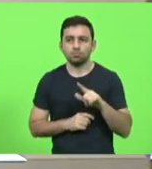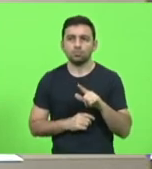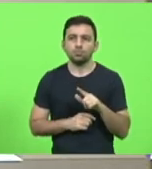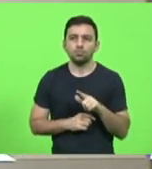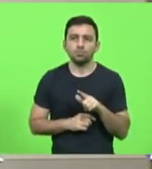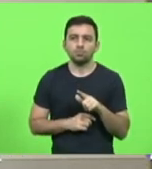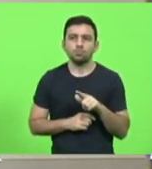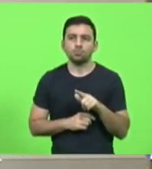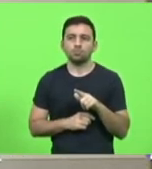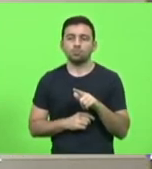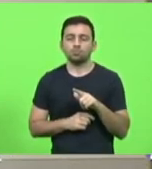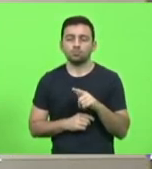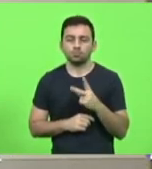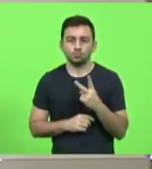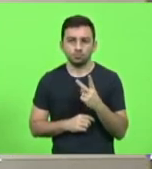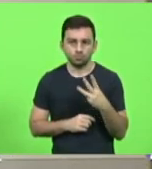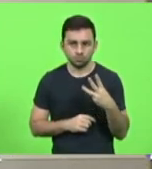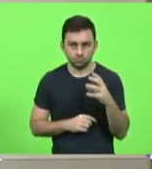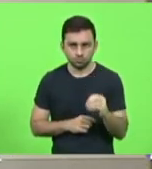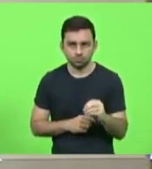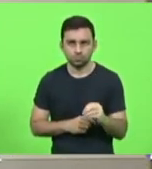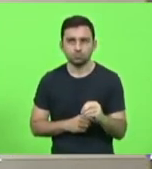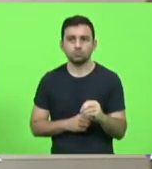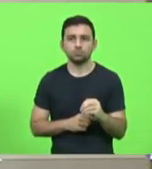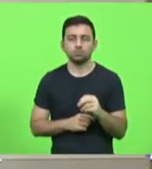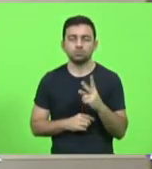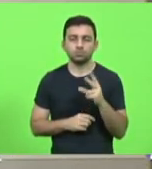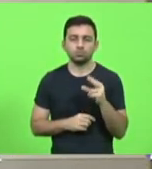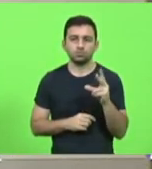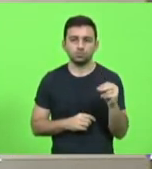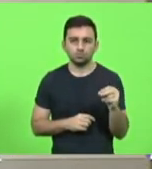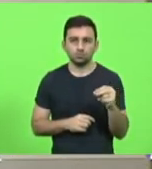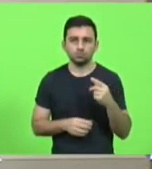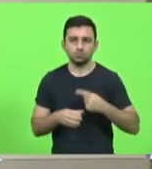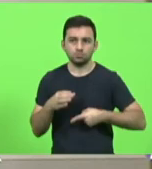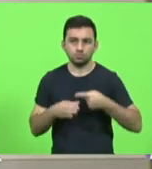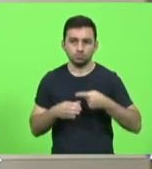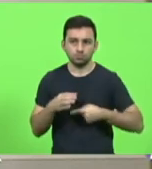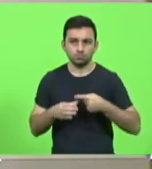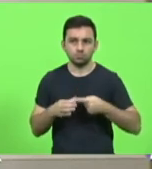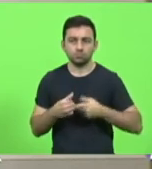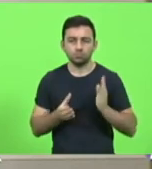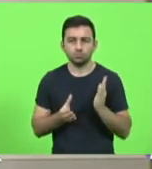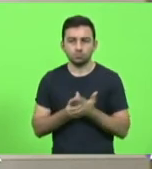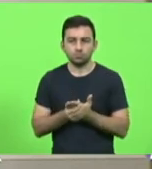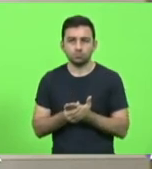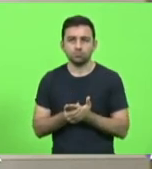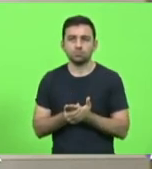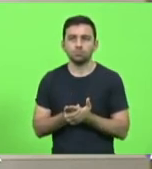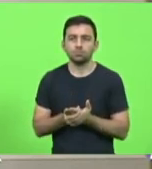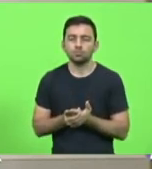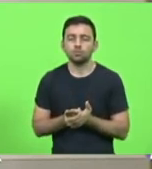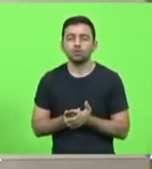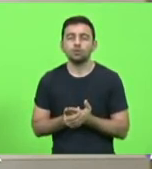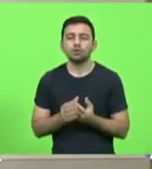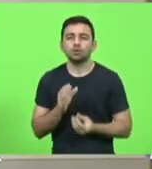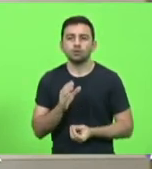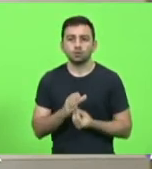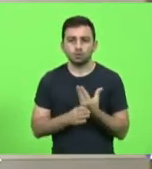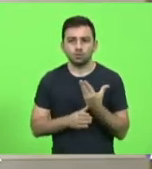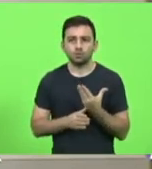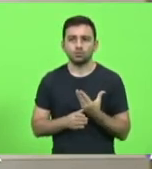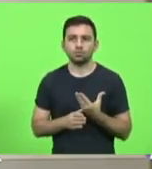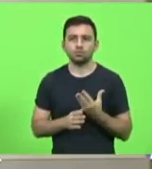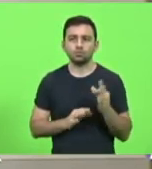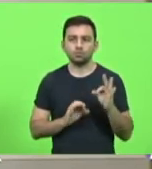.2, 2020. Comissão parlamentar de inquérito. Institui o procedimento